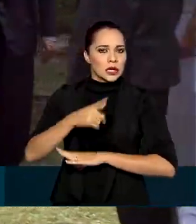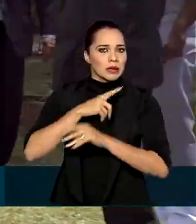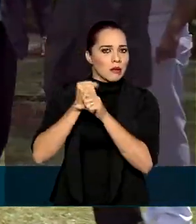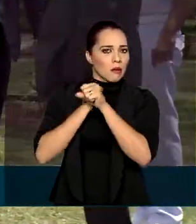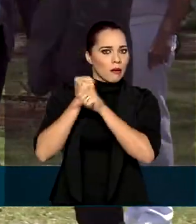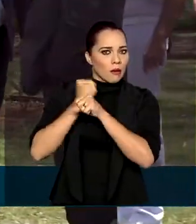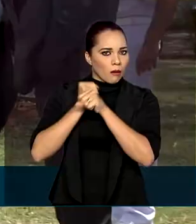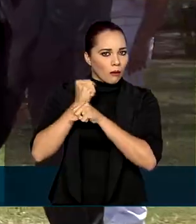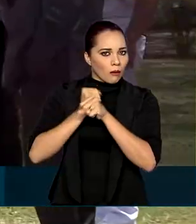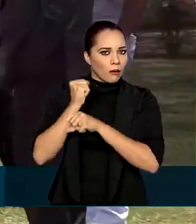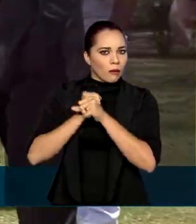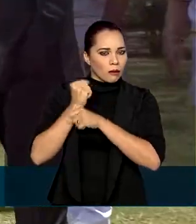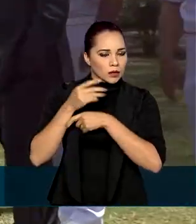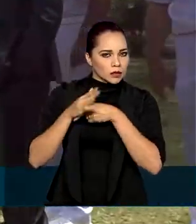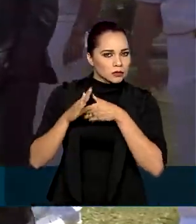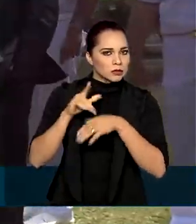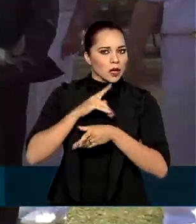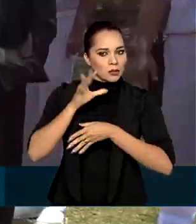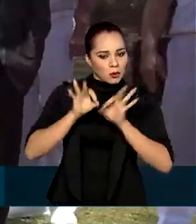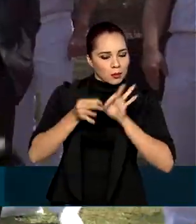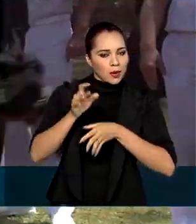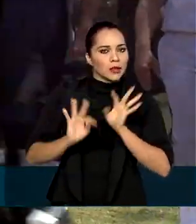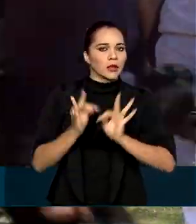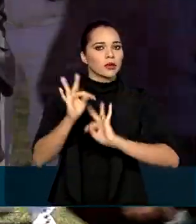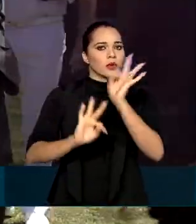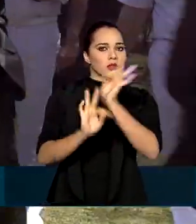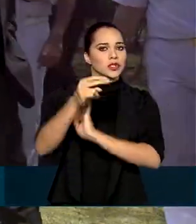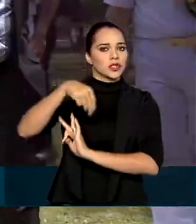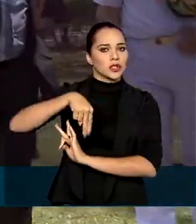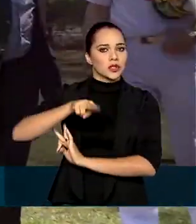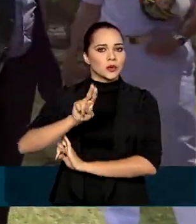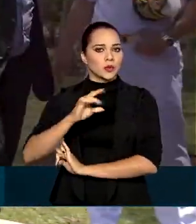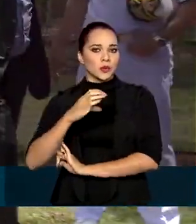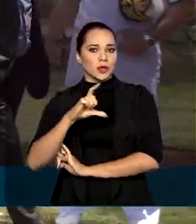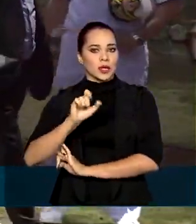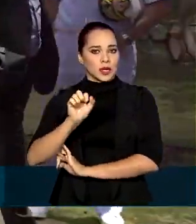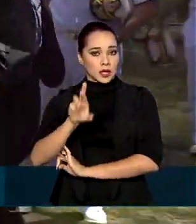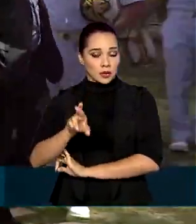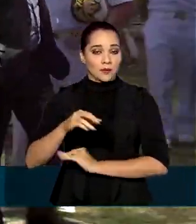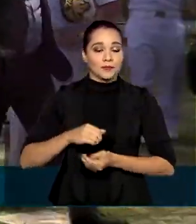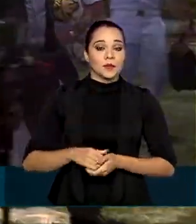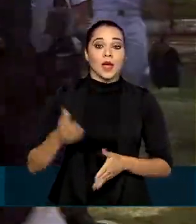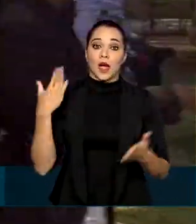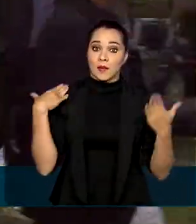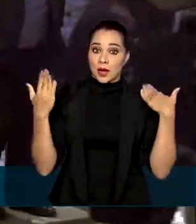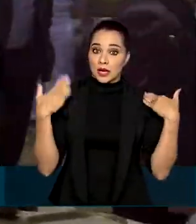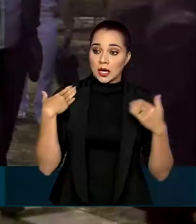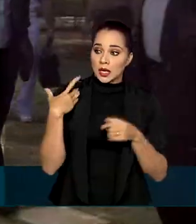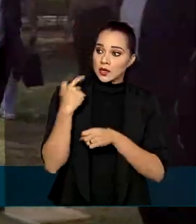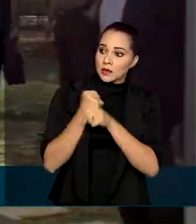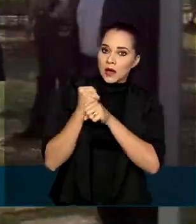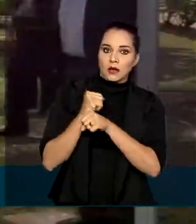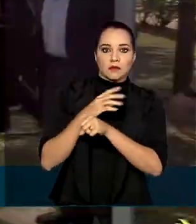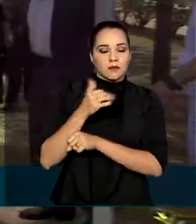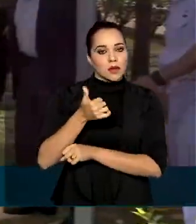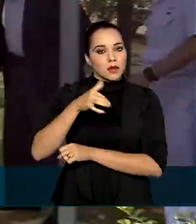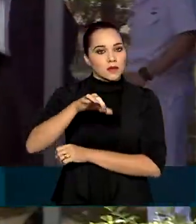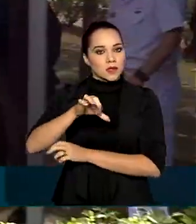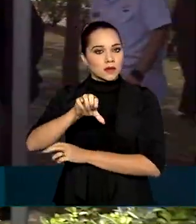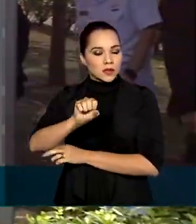anos desenvolve a tecnologia nuclear. A Marinha tem, desde o ano de 1988,